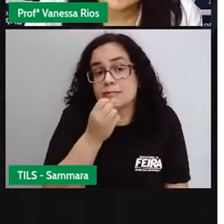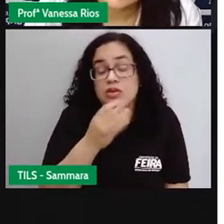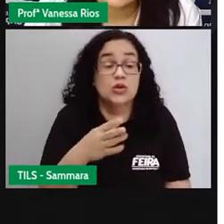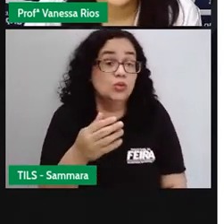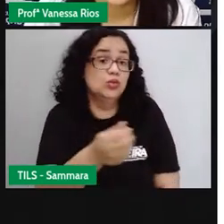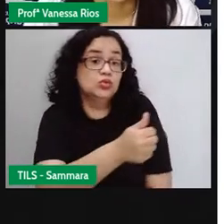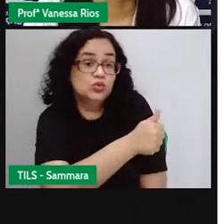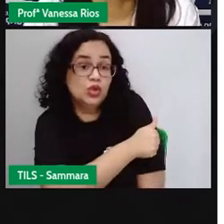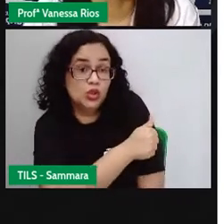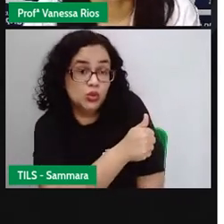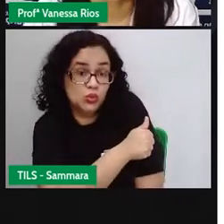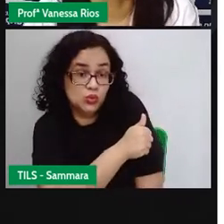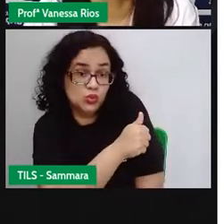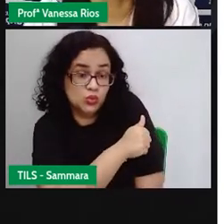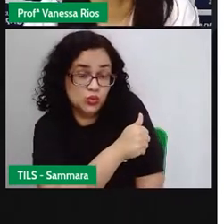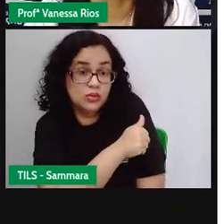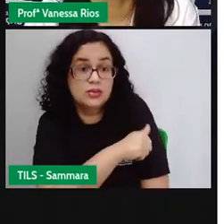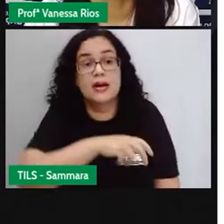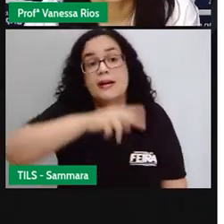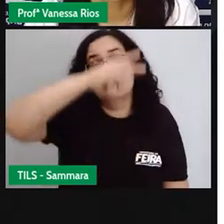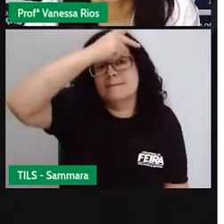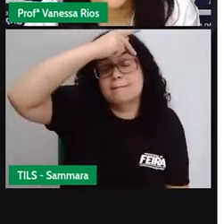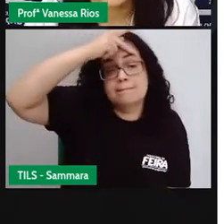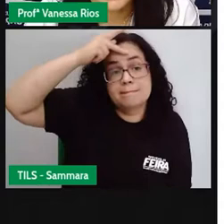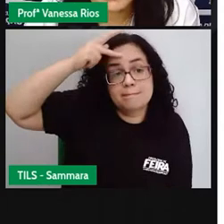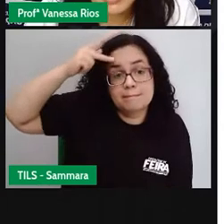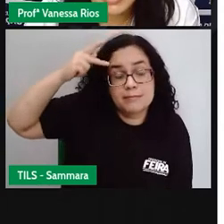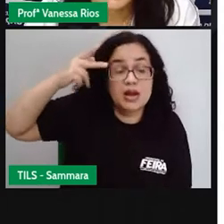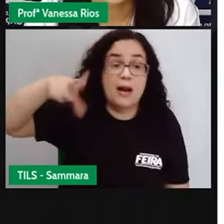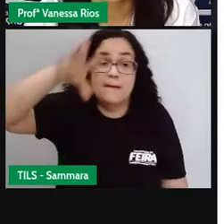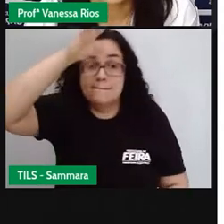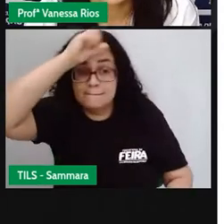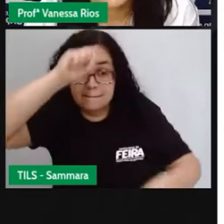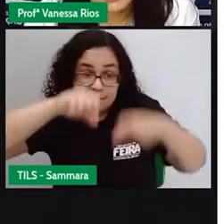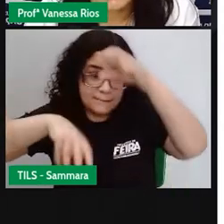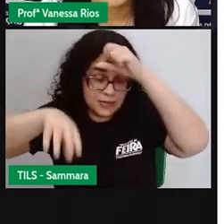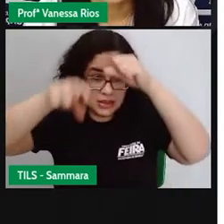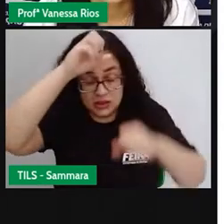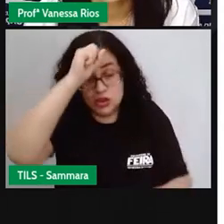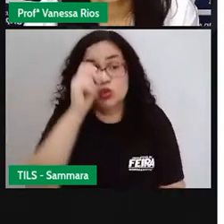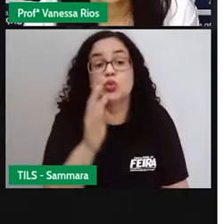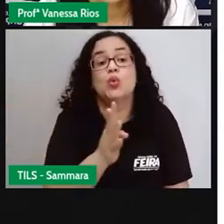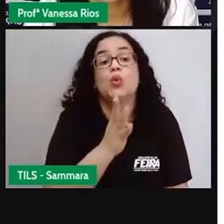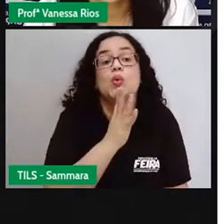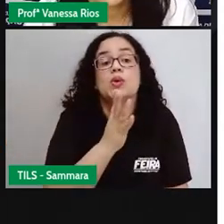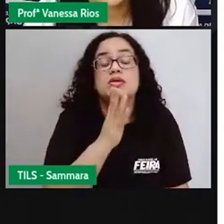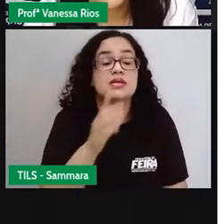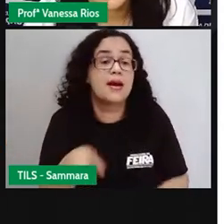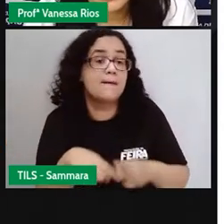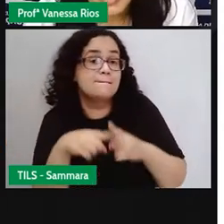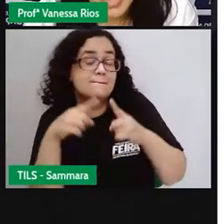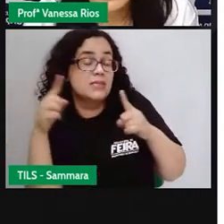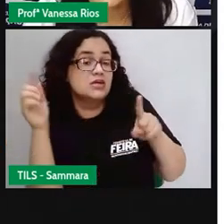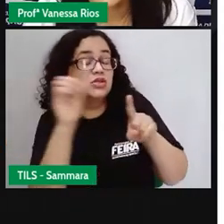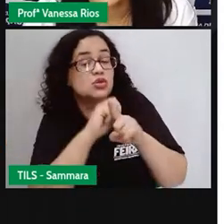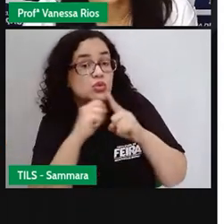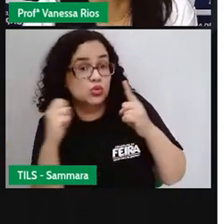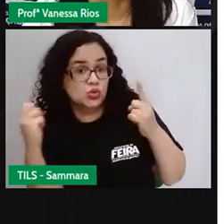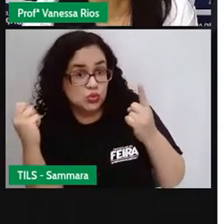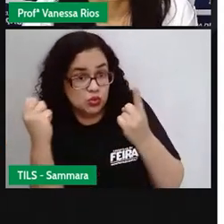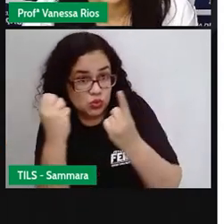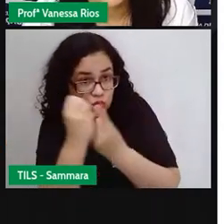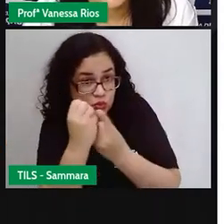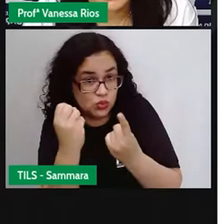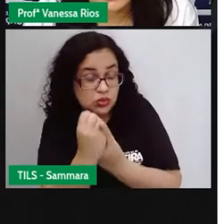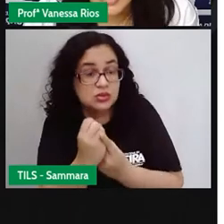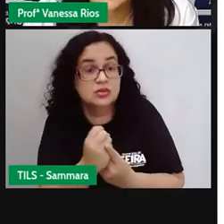estudantes, né? Não só como pessoas que estão ali aprendendo, conhecendo, mas também como seres sociais que estão